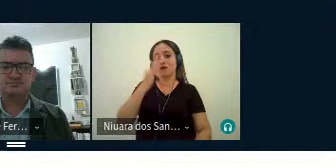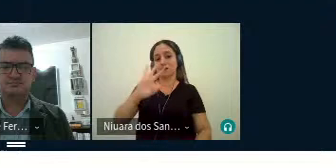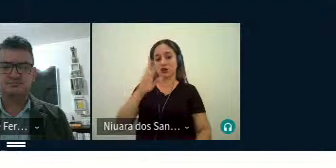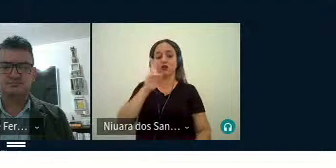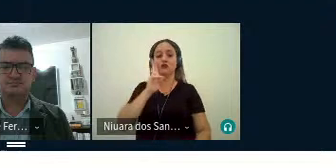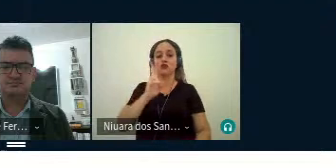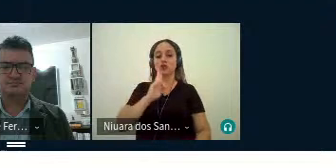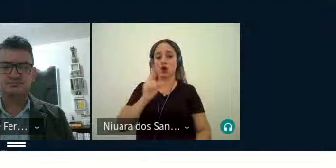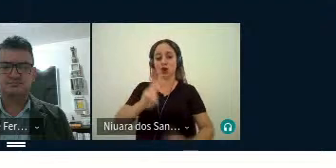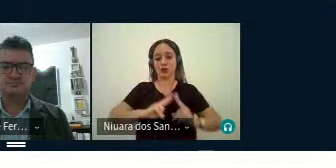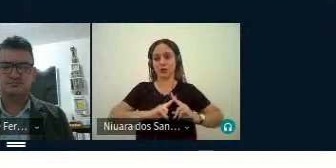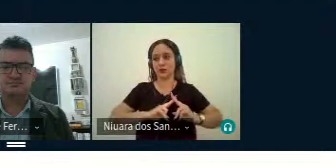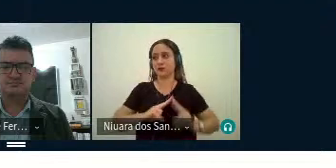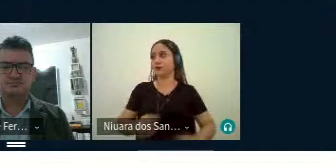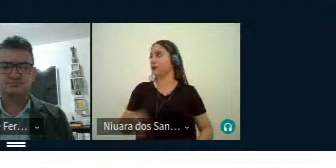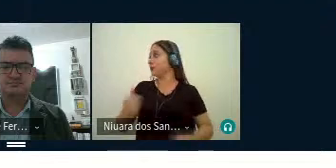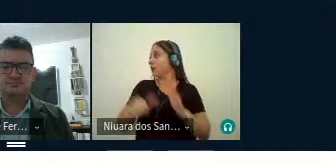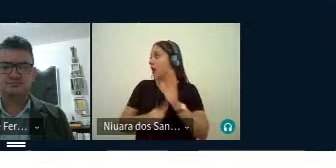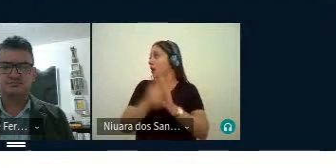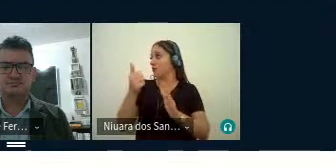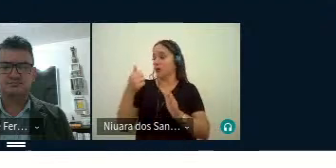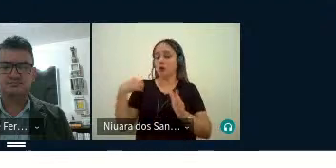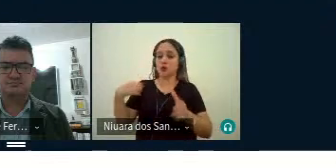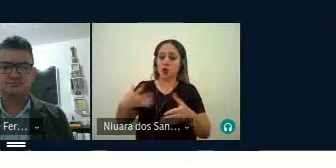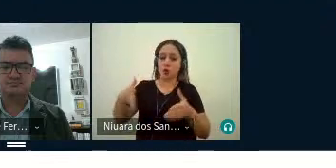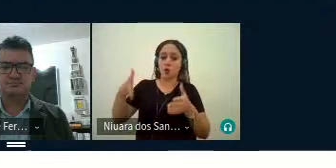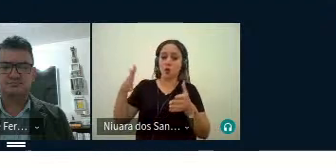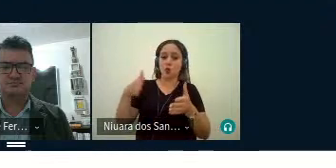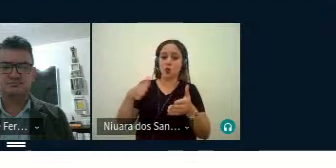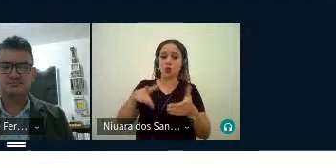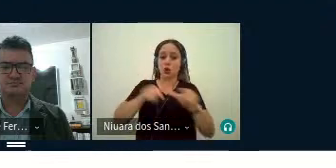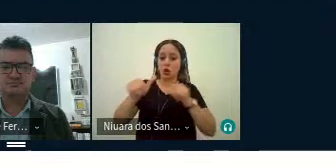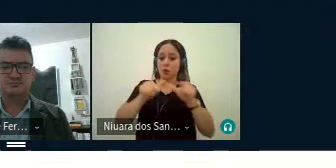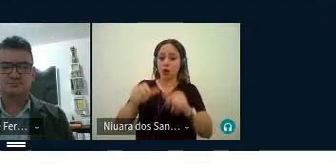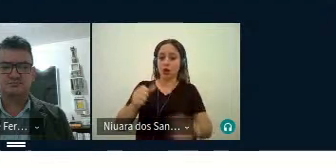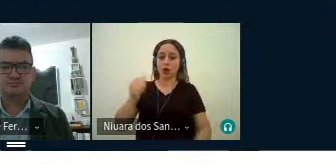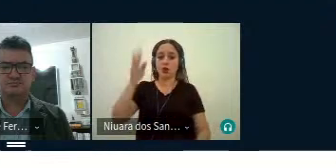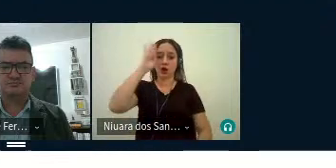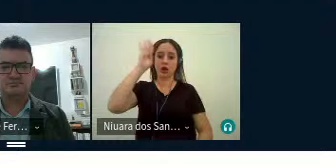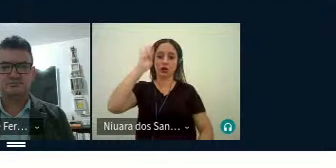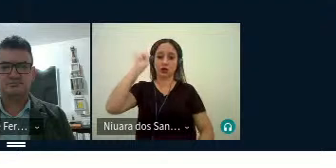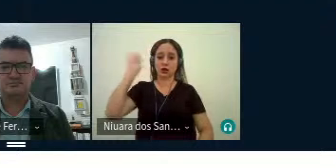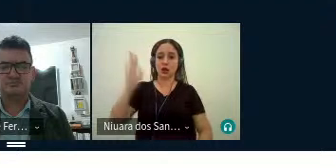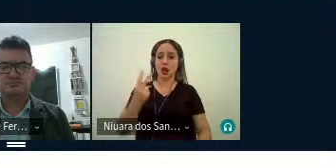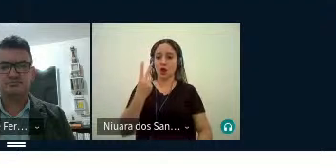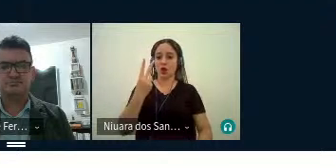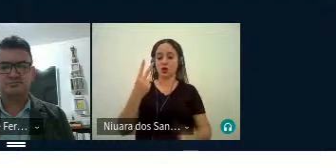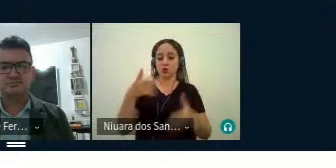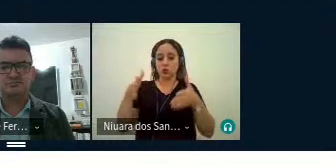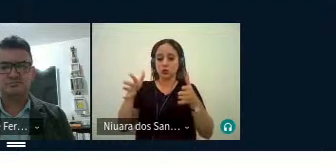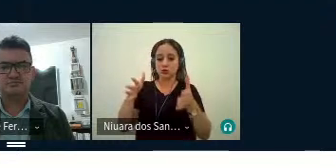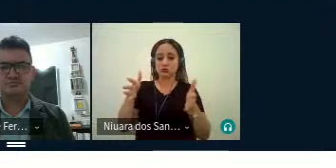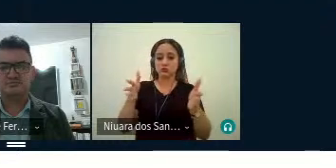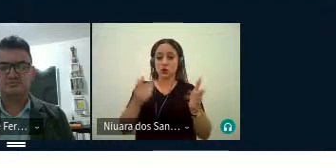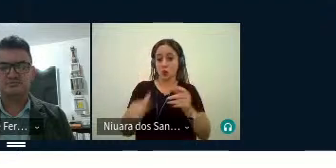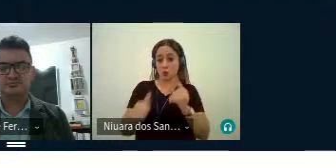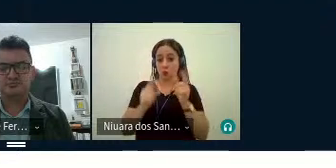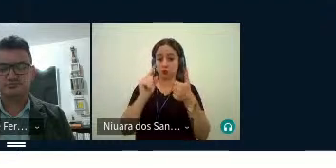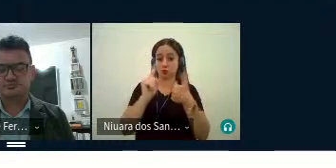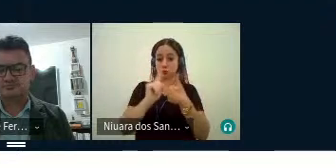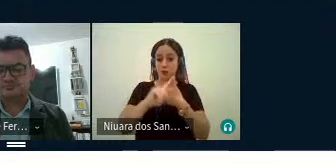objetivo dessa jornada acadêmica é integrar dois eventos simultaneamente. O primeiro,